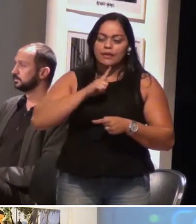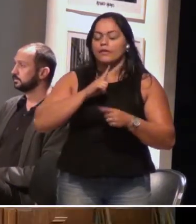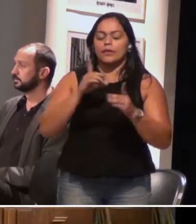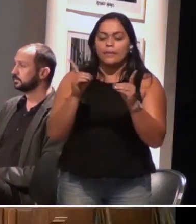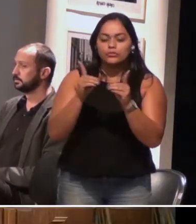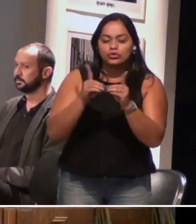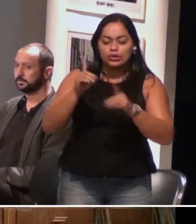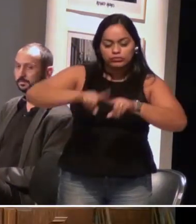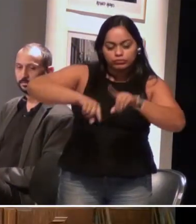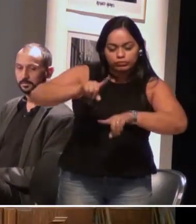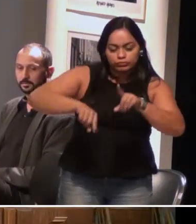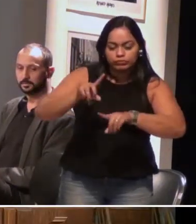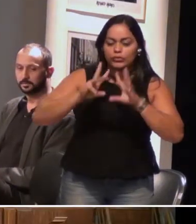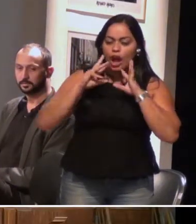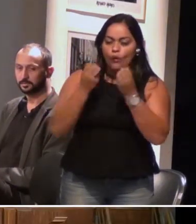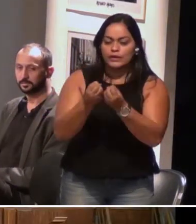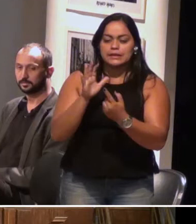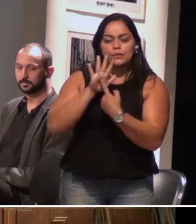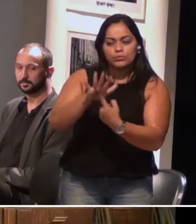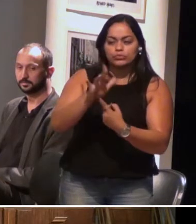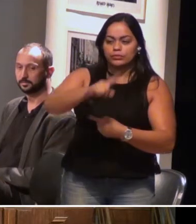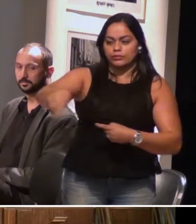didático, que é o que eu vou mostrar as fotos para vocês.